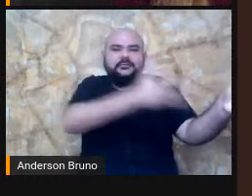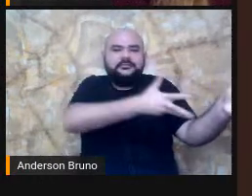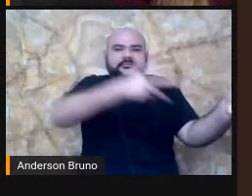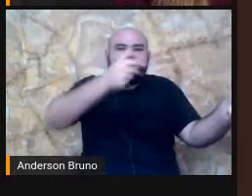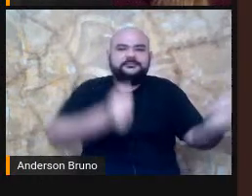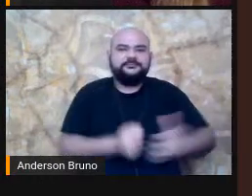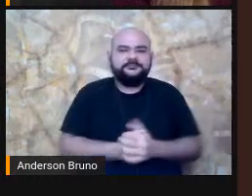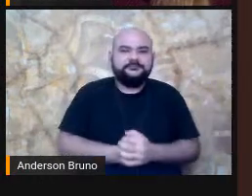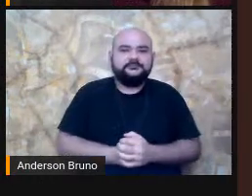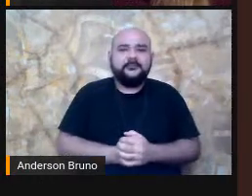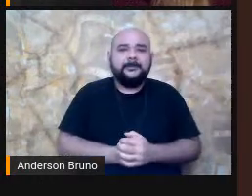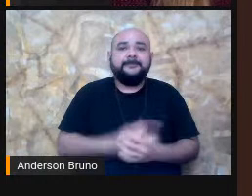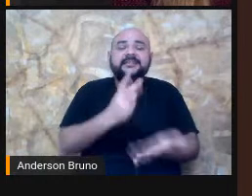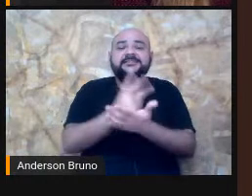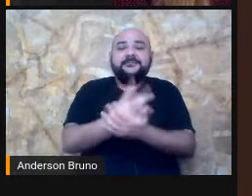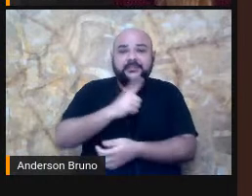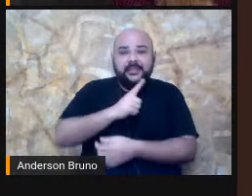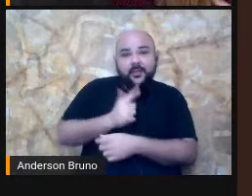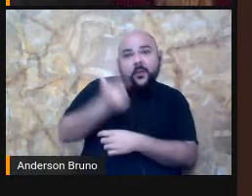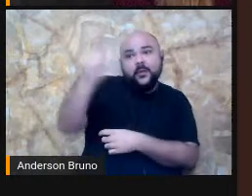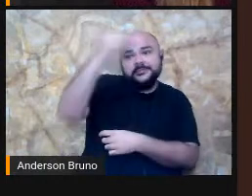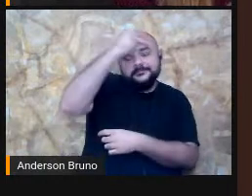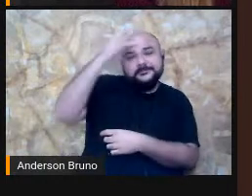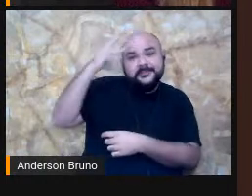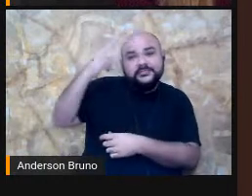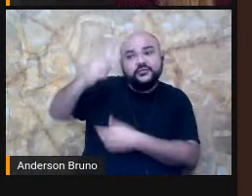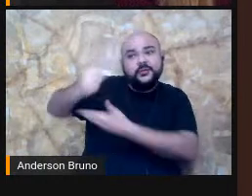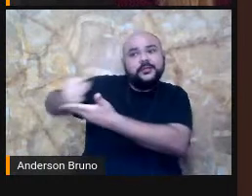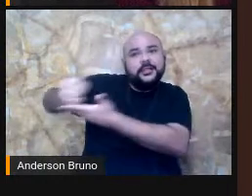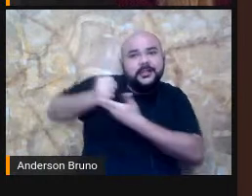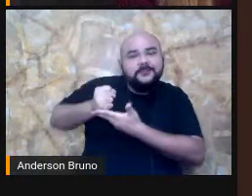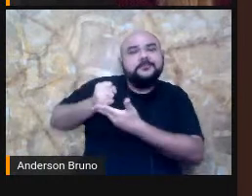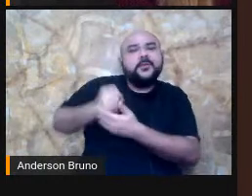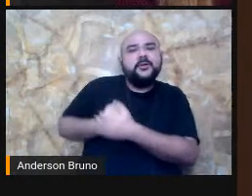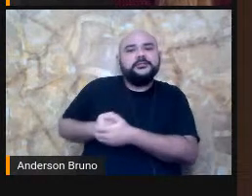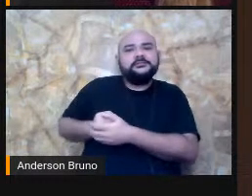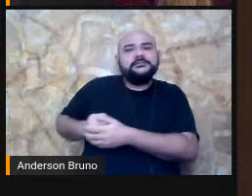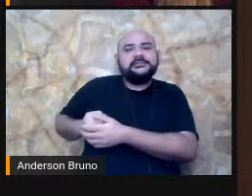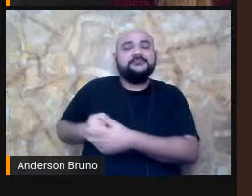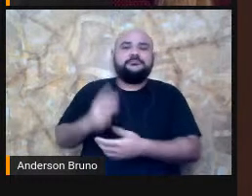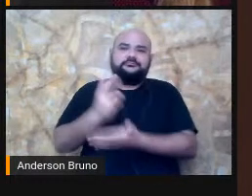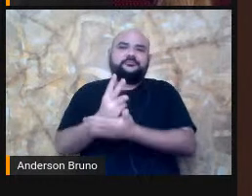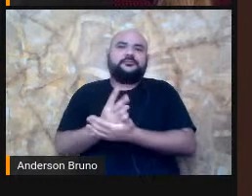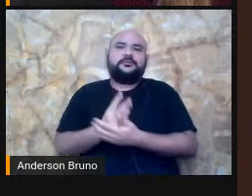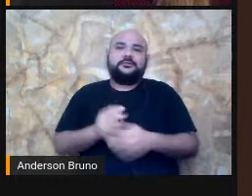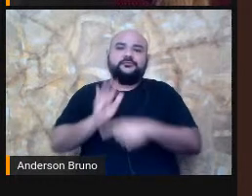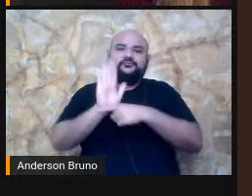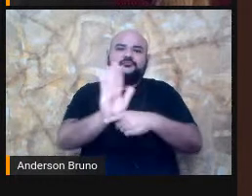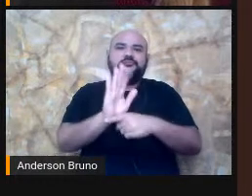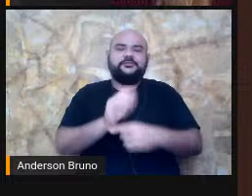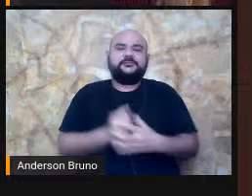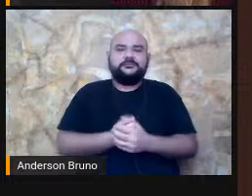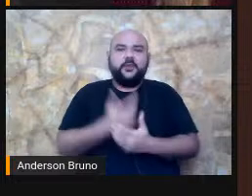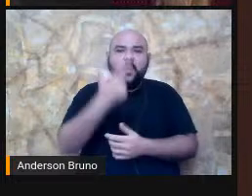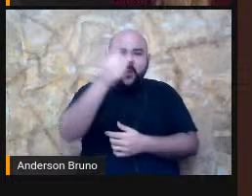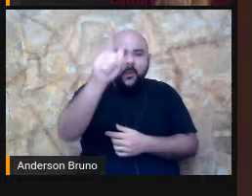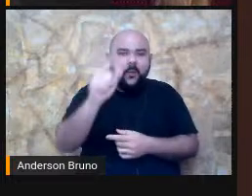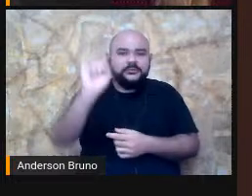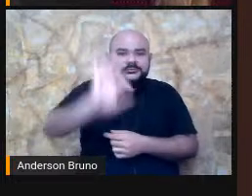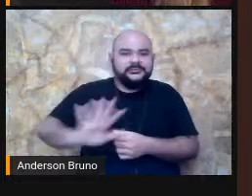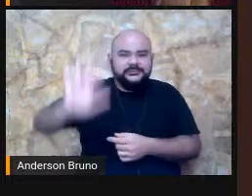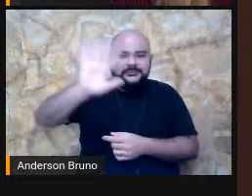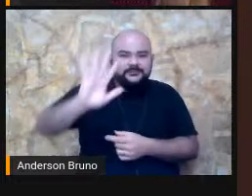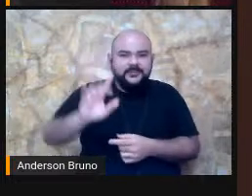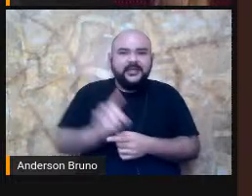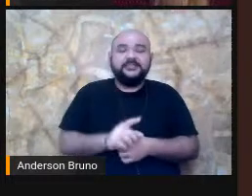pessoa que vai estar guiando. E ele está numa posição de marcha, tocando de pé. Em outra obra, denominada